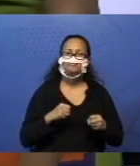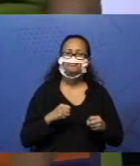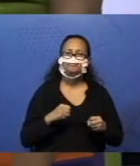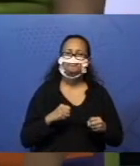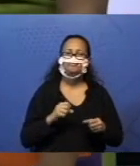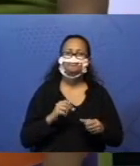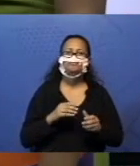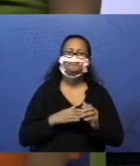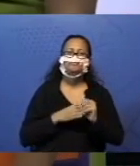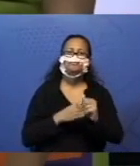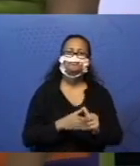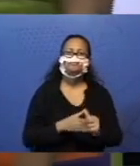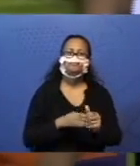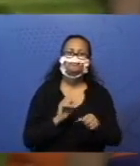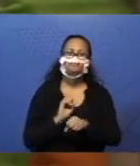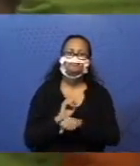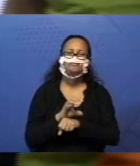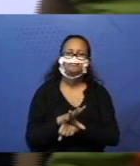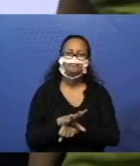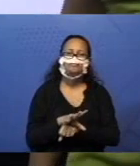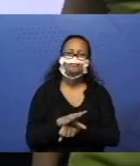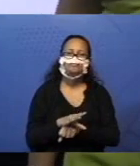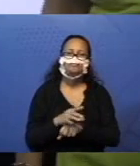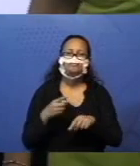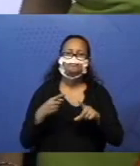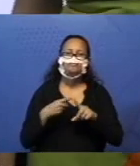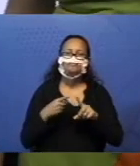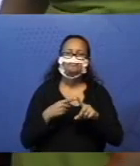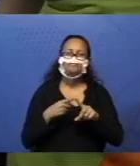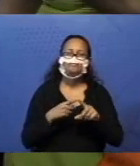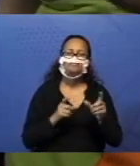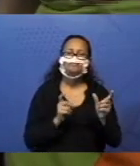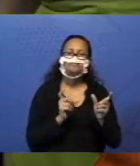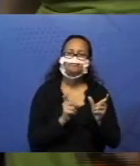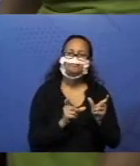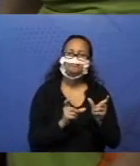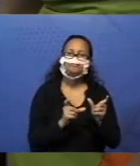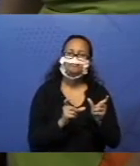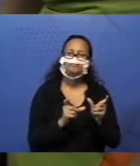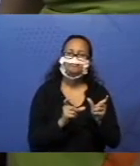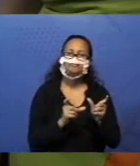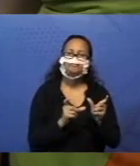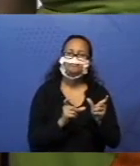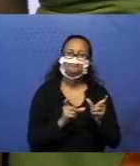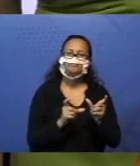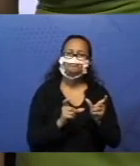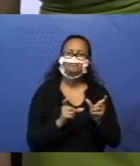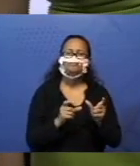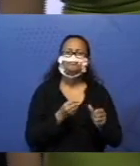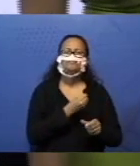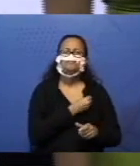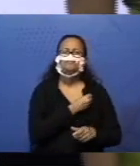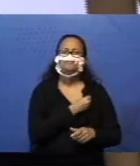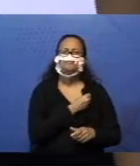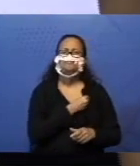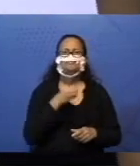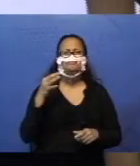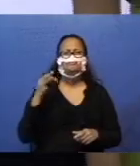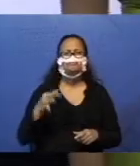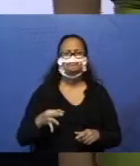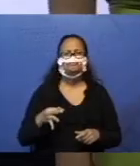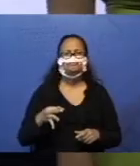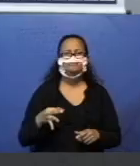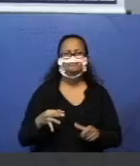primeira parcela tem que ser uma dezena exata. O que é isso, professora? Dezena exata. É essa